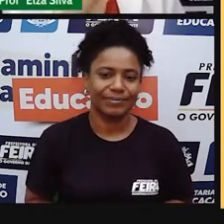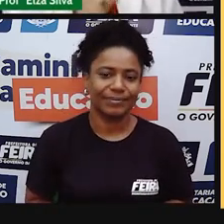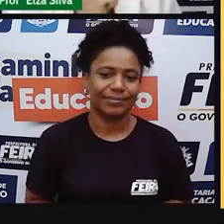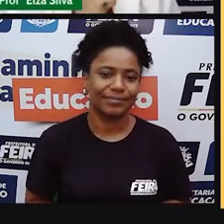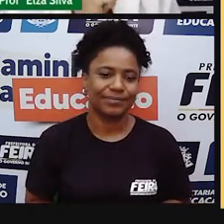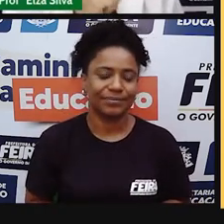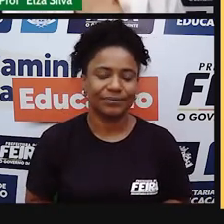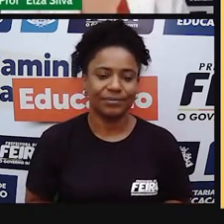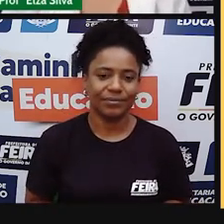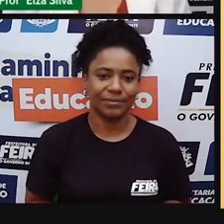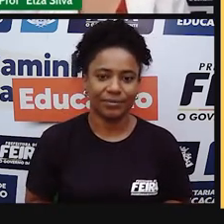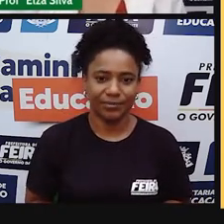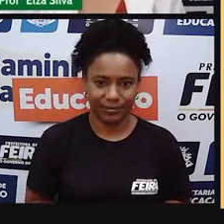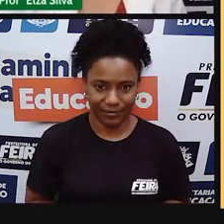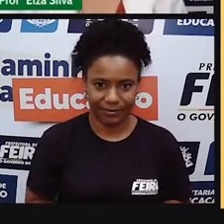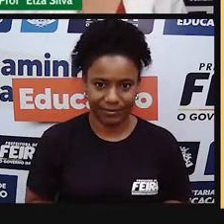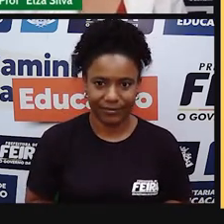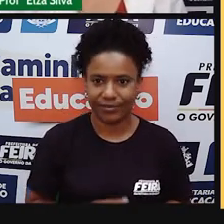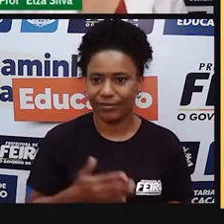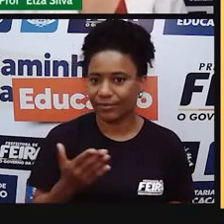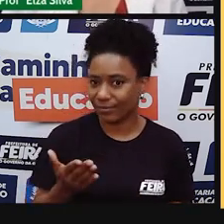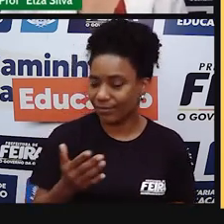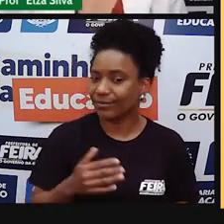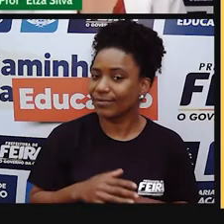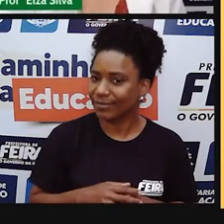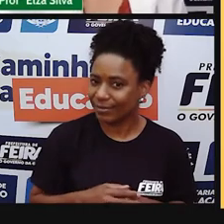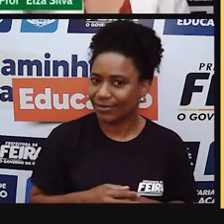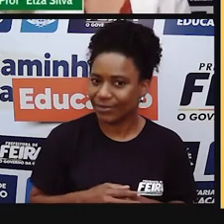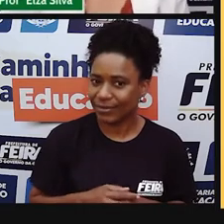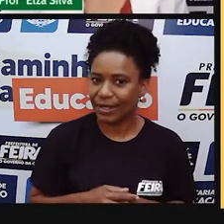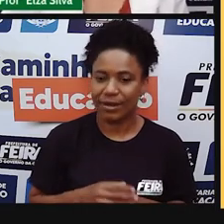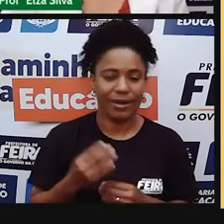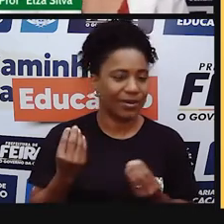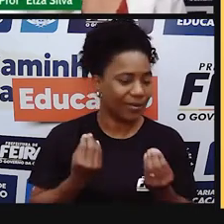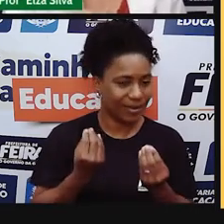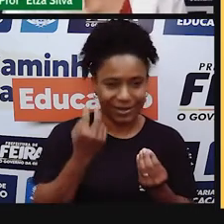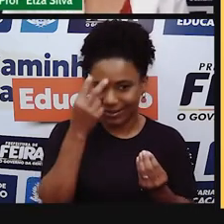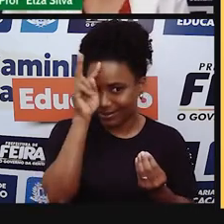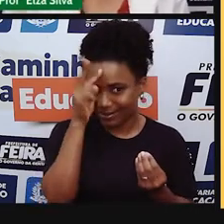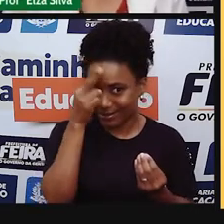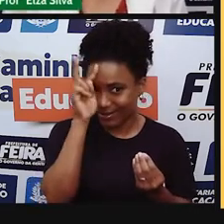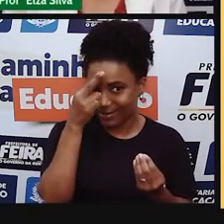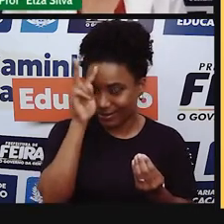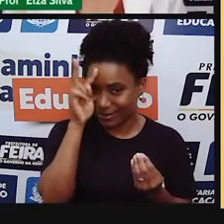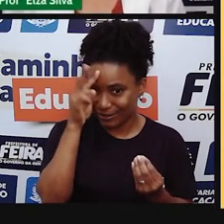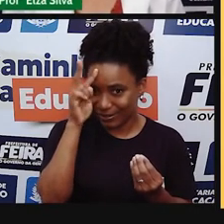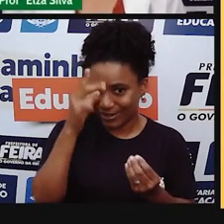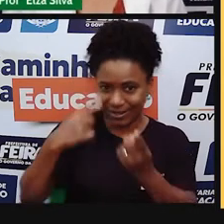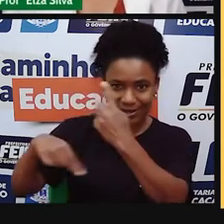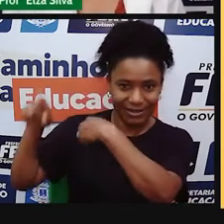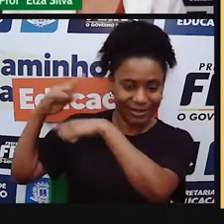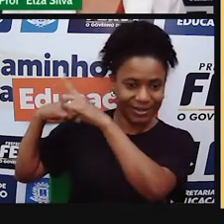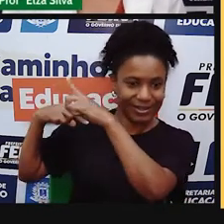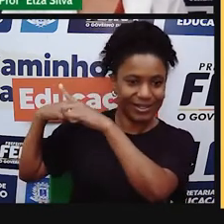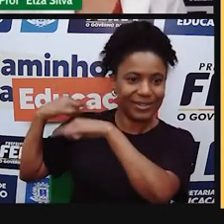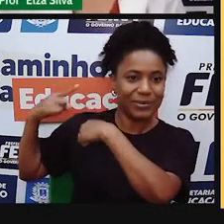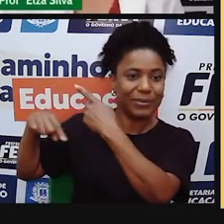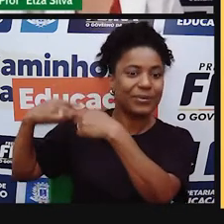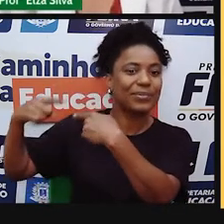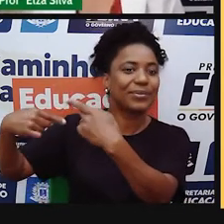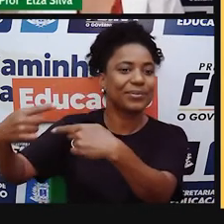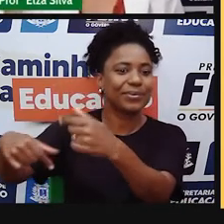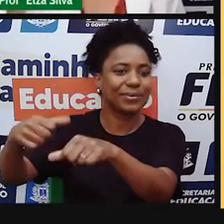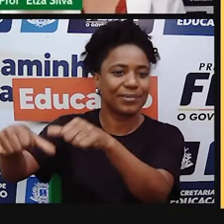Uma dica pra vocês de história, né, a transmissão de sinais, que é sobre isso que nós vamos falar agora, né, a